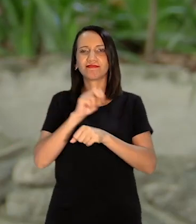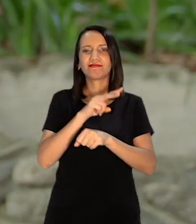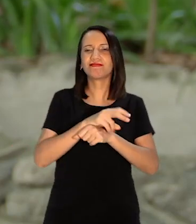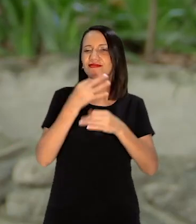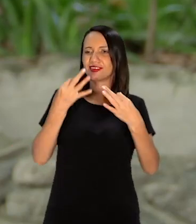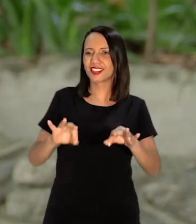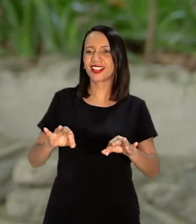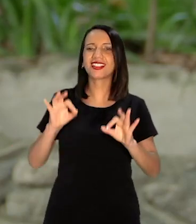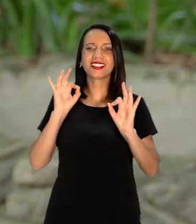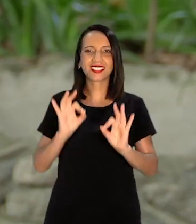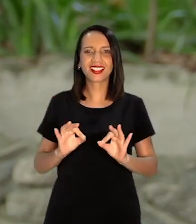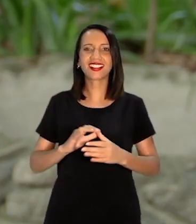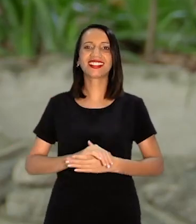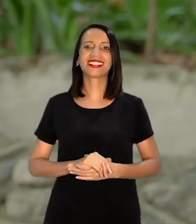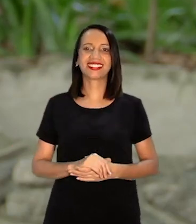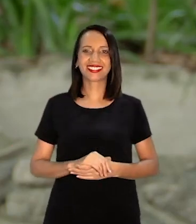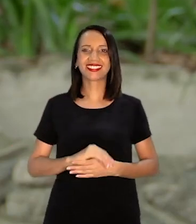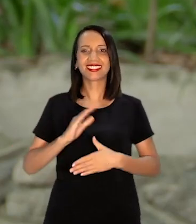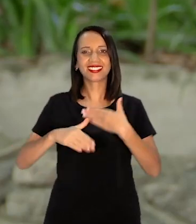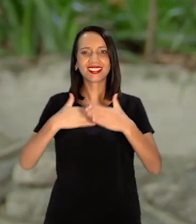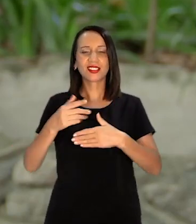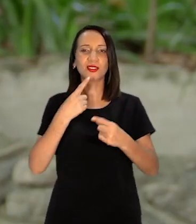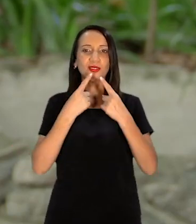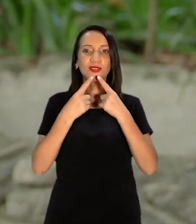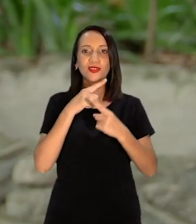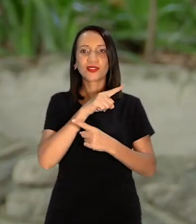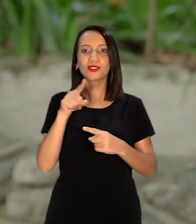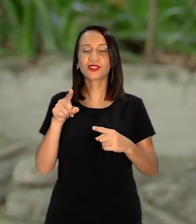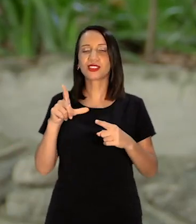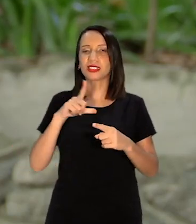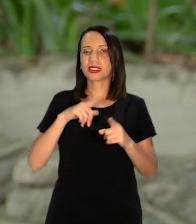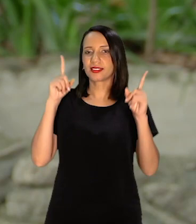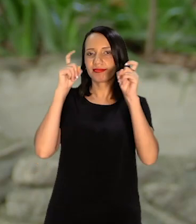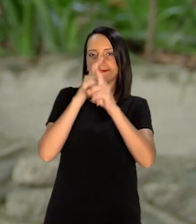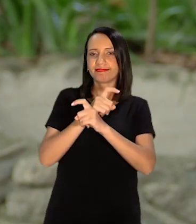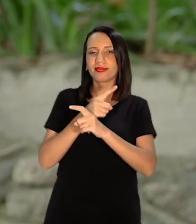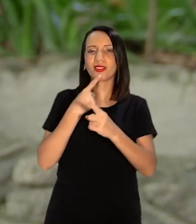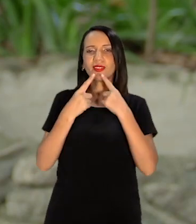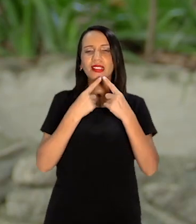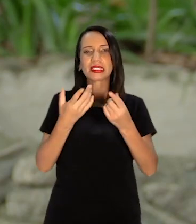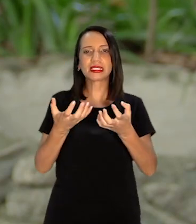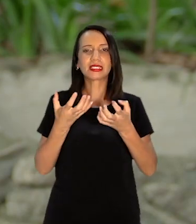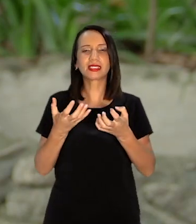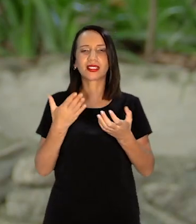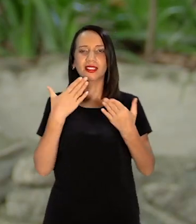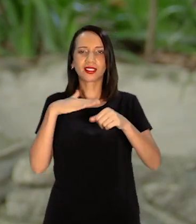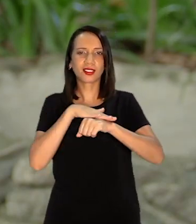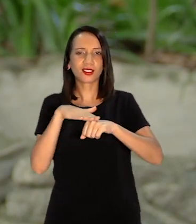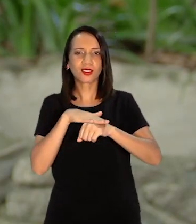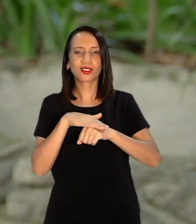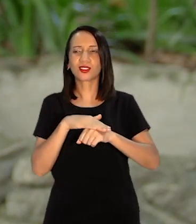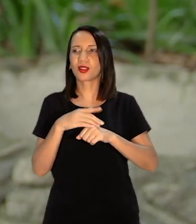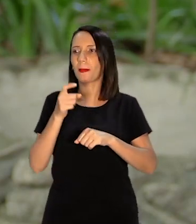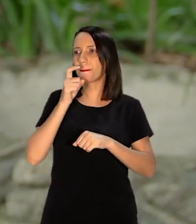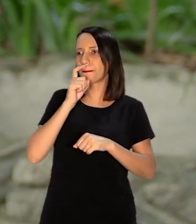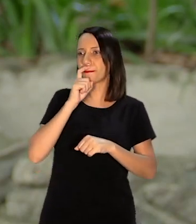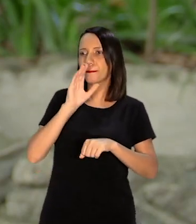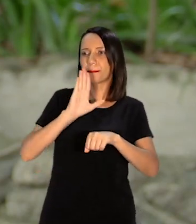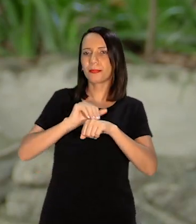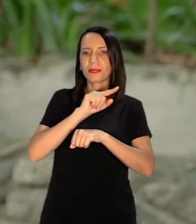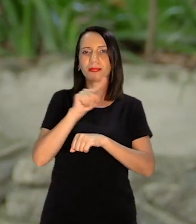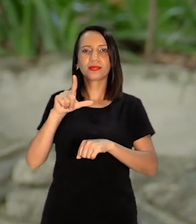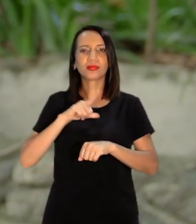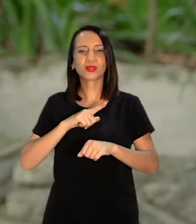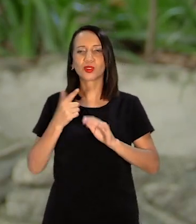certo E aí quando alguém Fala que tem esse tipo De dificuldade A gente ainda fala Se quiser a gente conversa Com seus pais Chama ele aqui